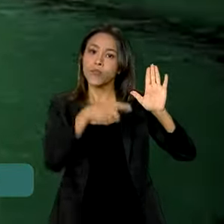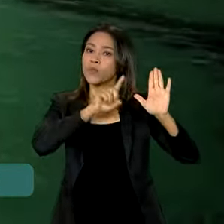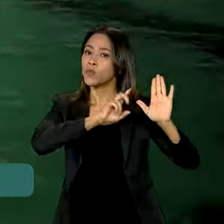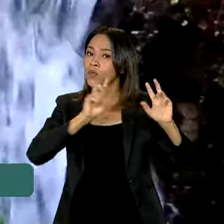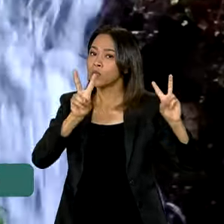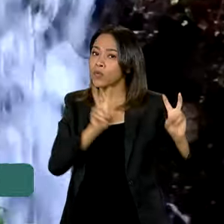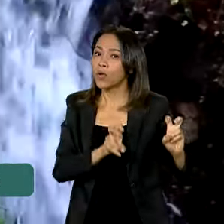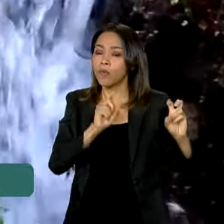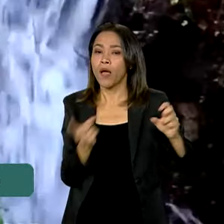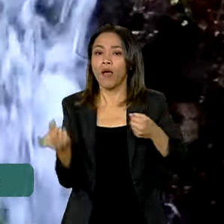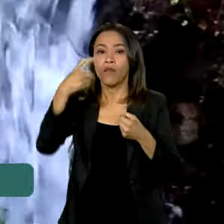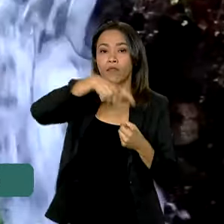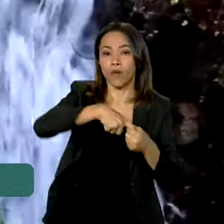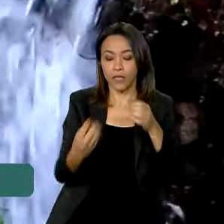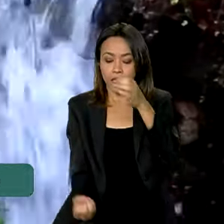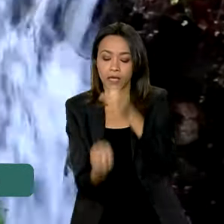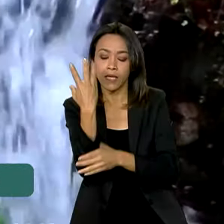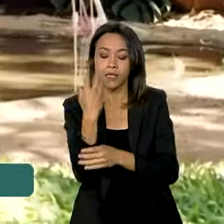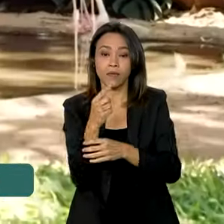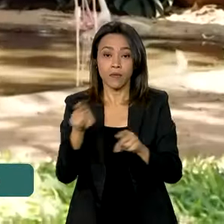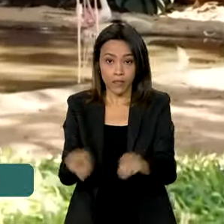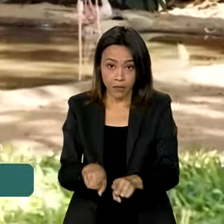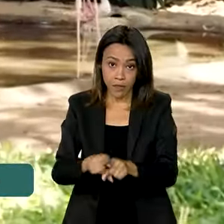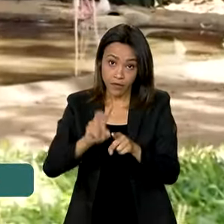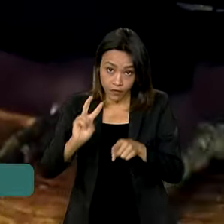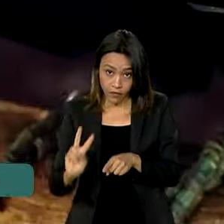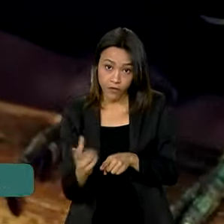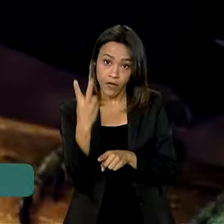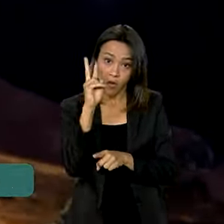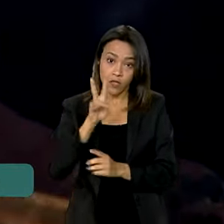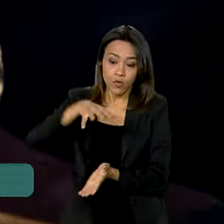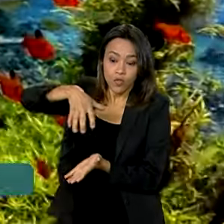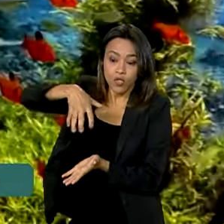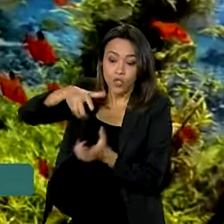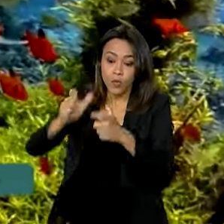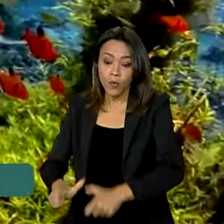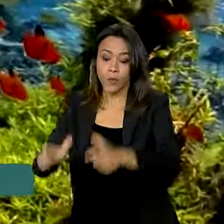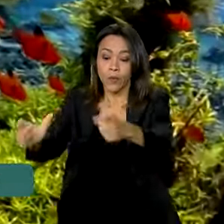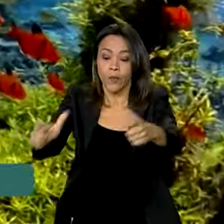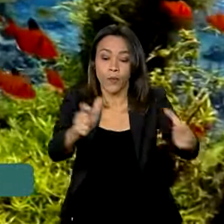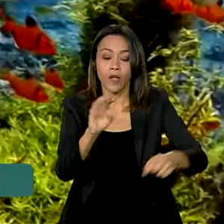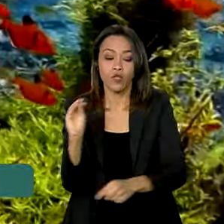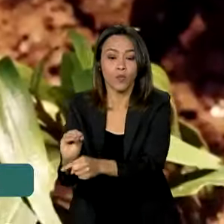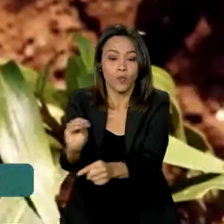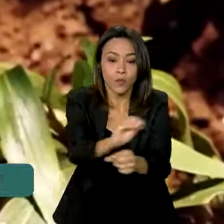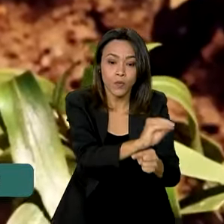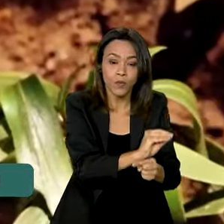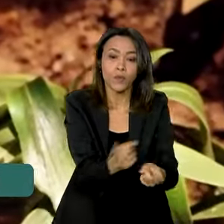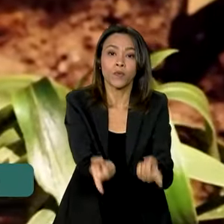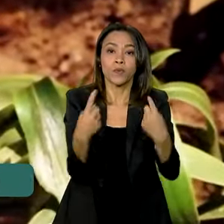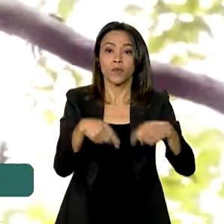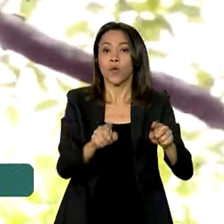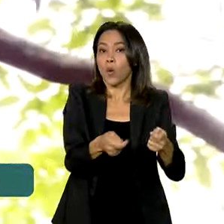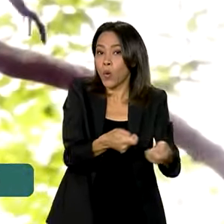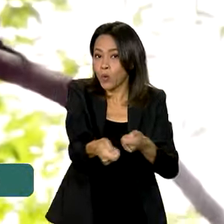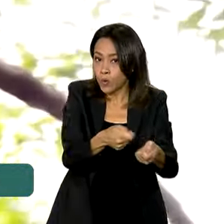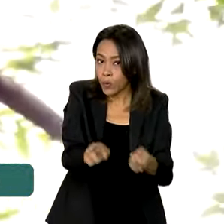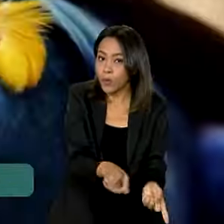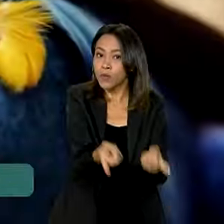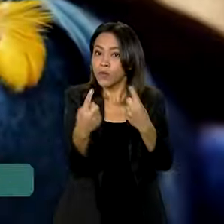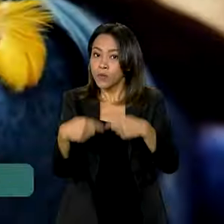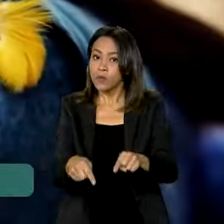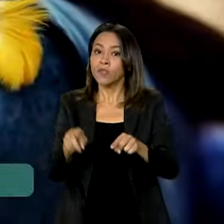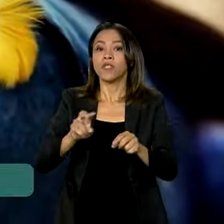retomadas da criação e valorização de unidades de conservação, das ações de controle do desmatamento e da